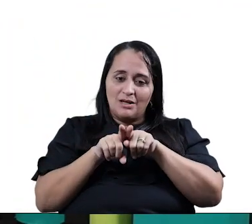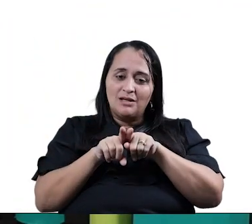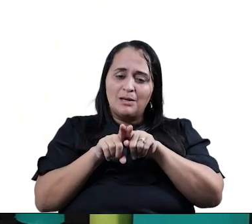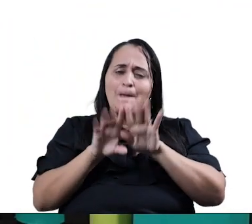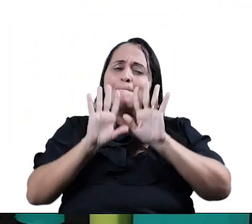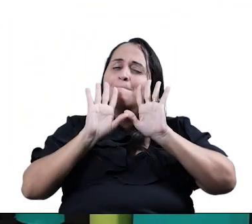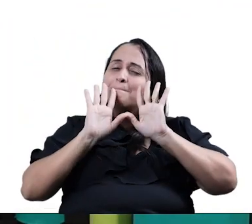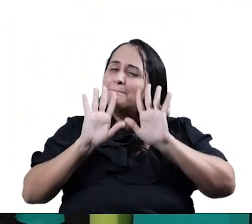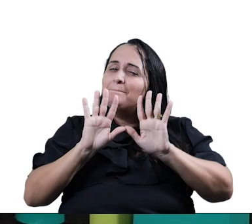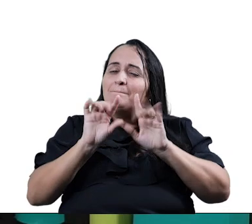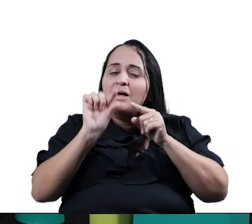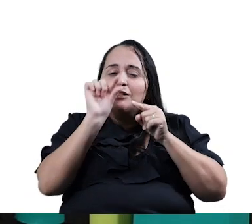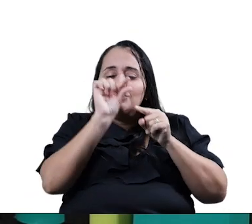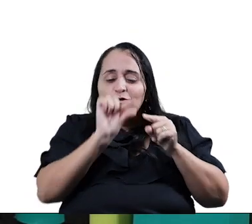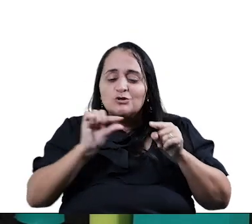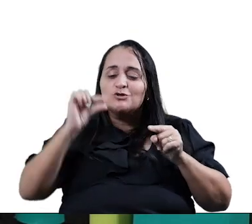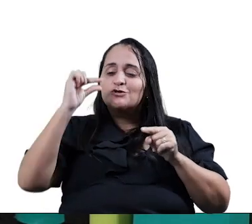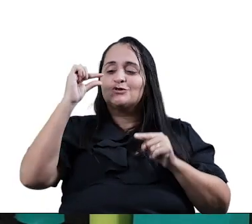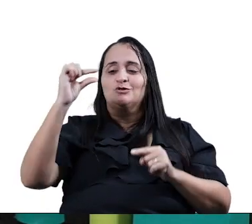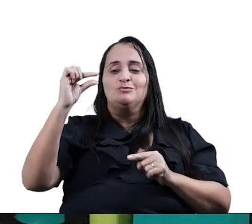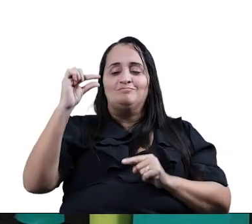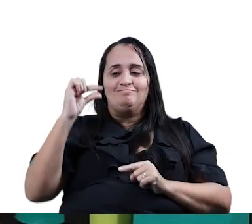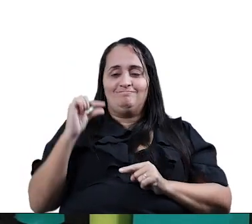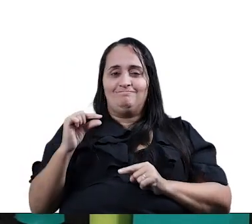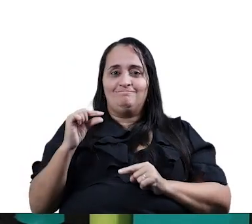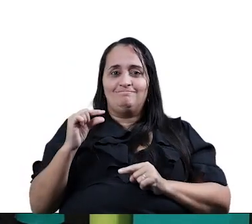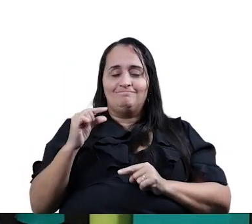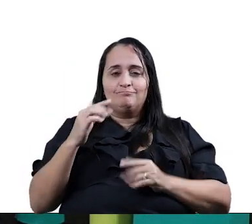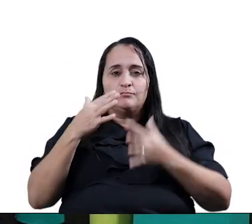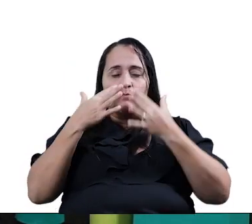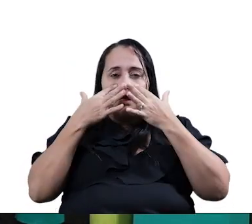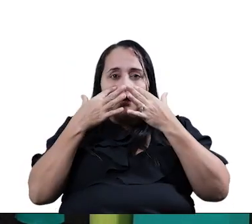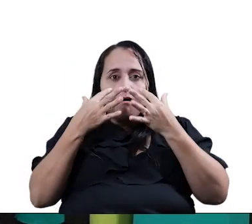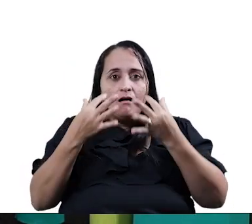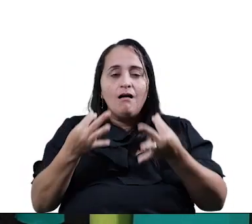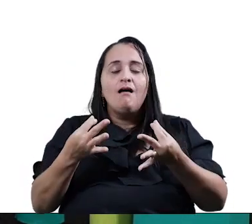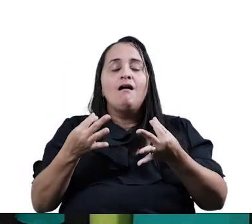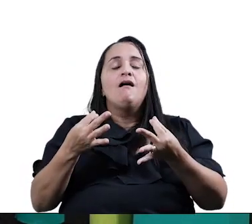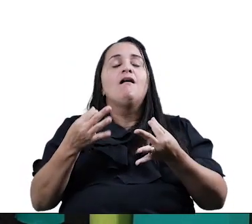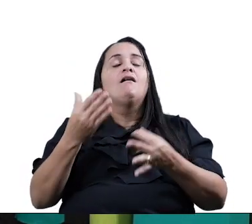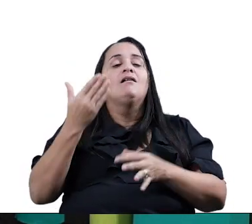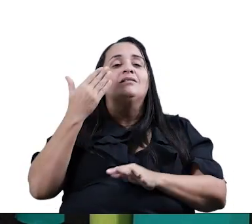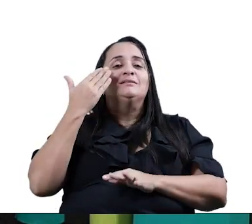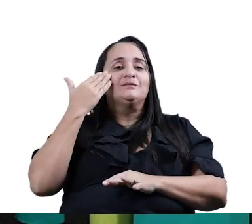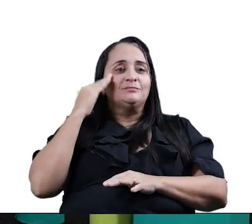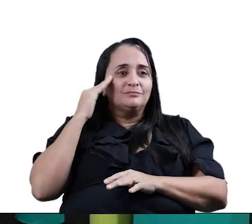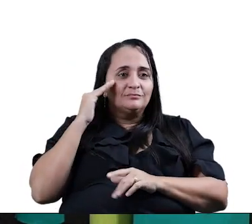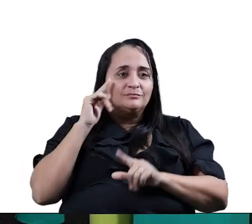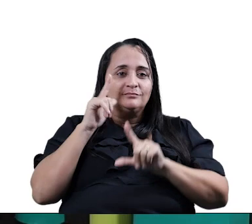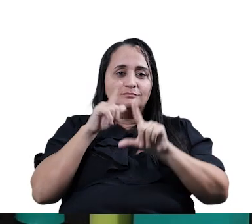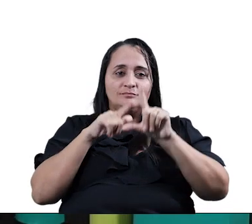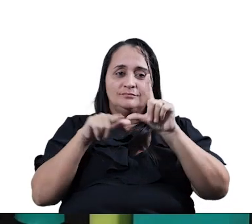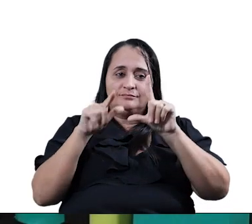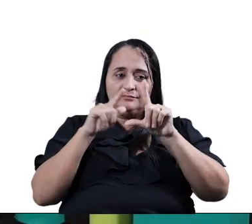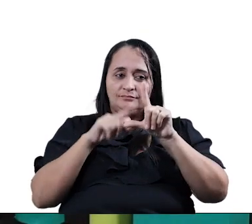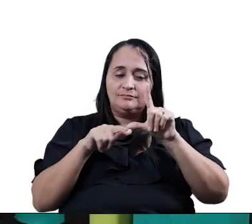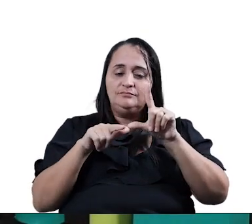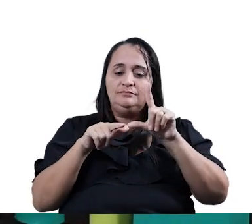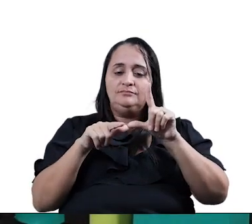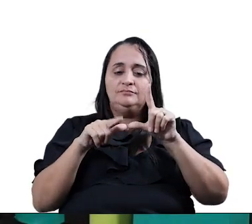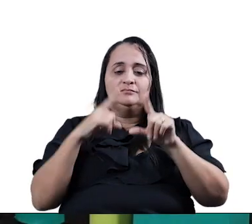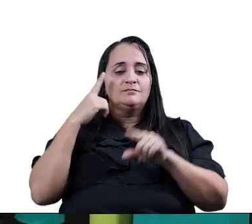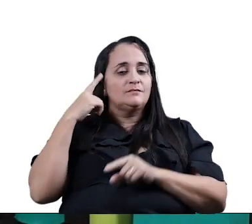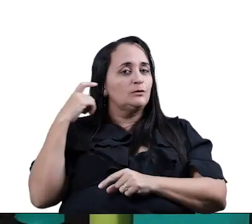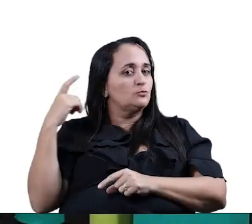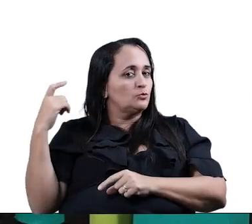Destacamos Mais Bem mais Mildinho As letras Que estão fazendo